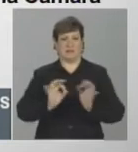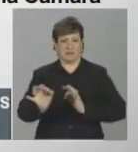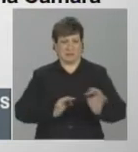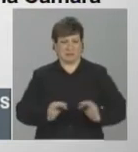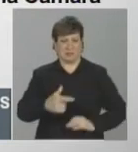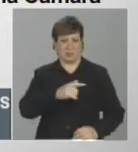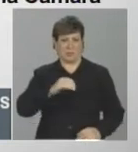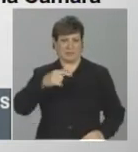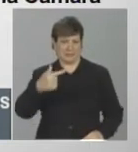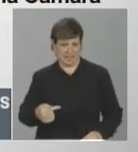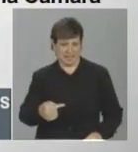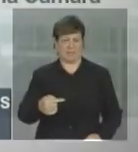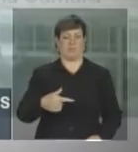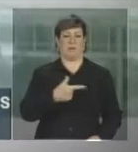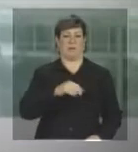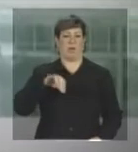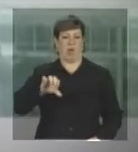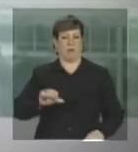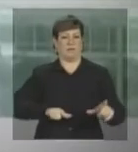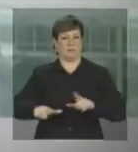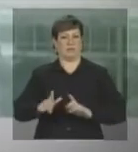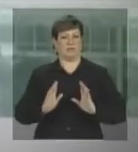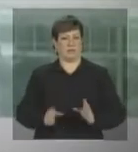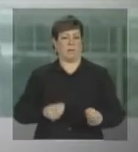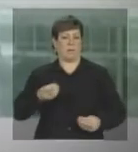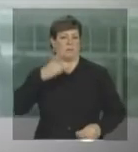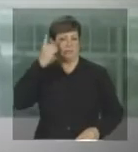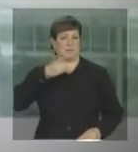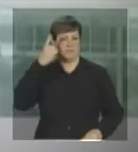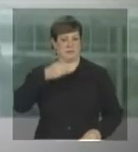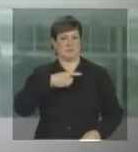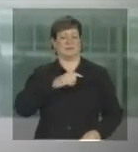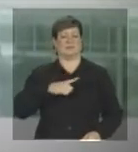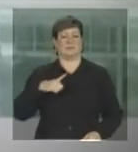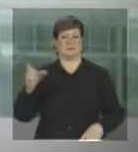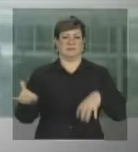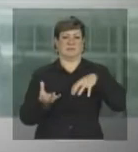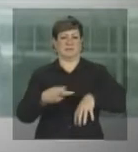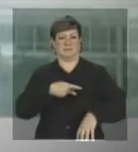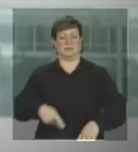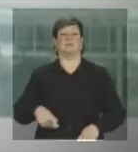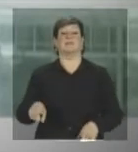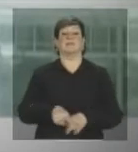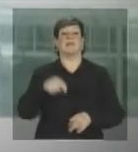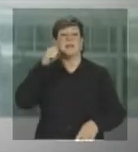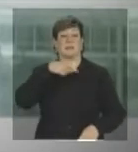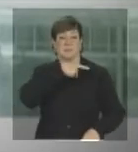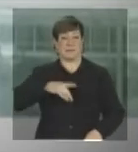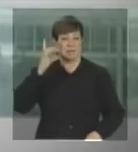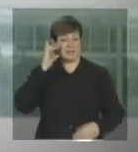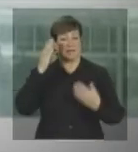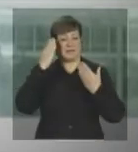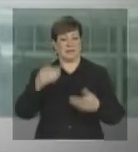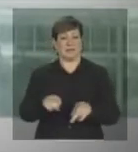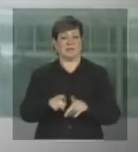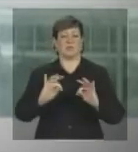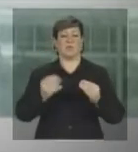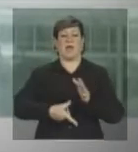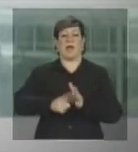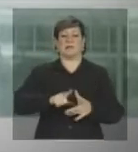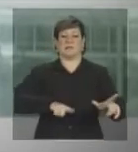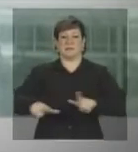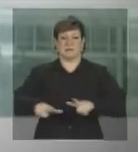presidente da Câmara dos Deputados. A presidenta Dilma também agradeceu aos serviços prestados pelos antecessores nas